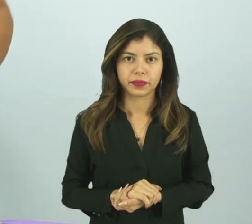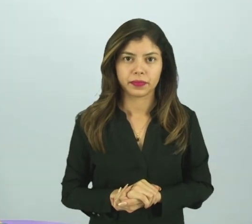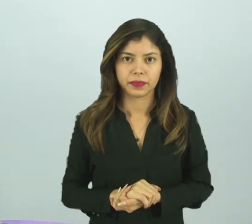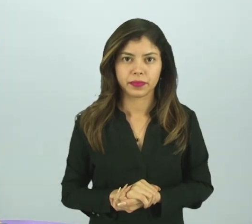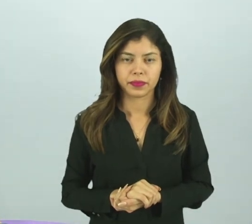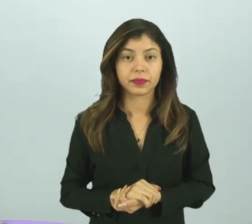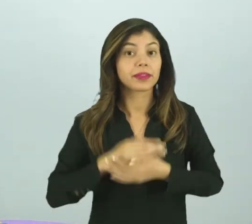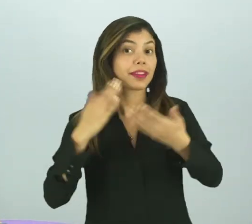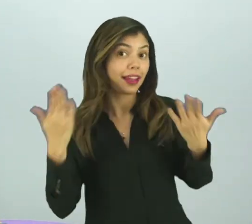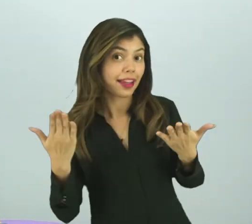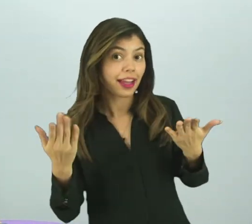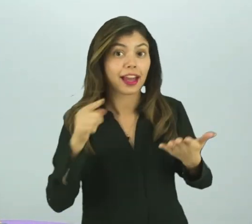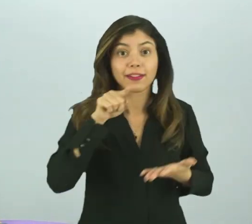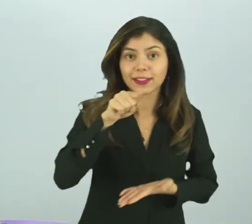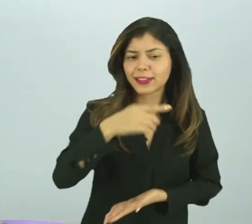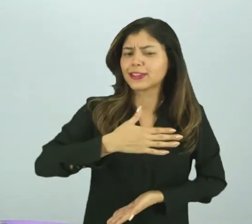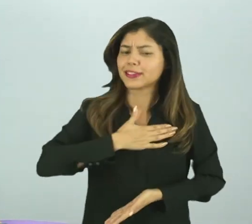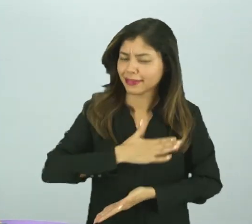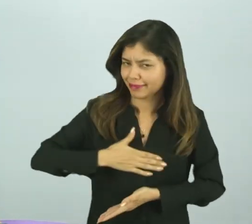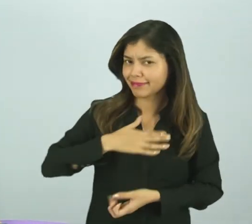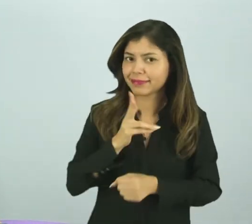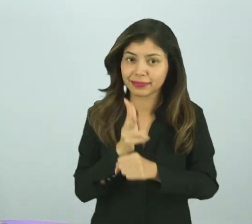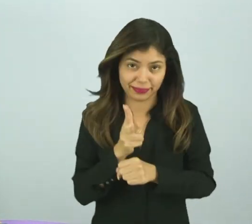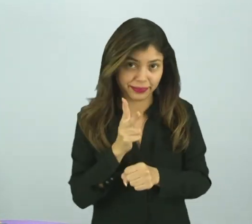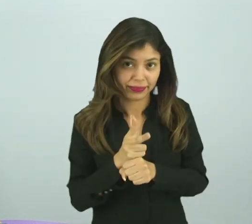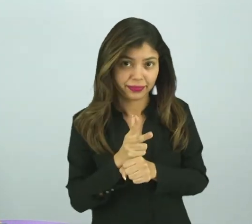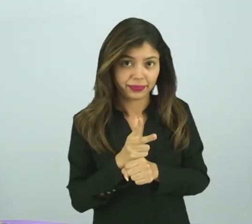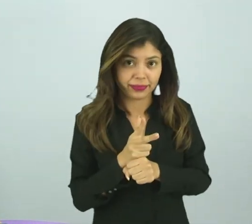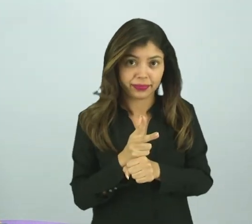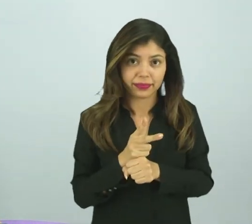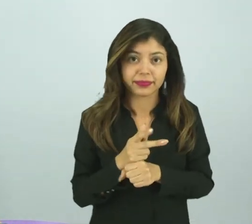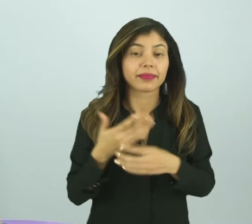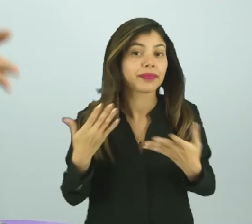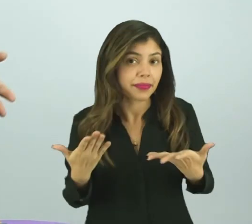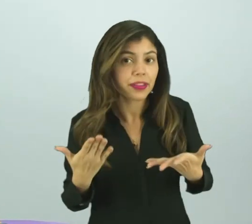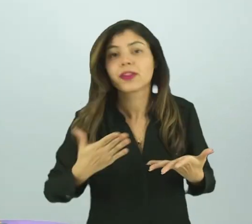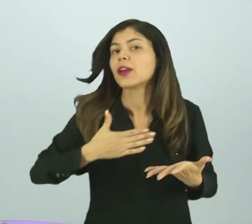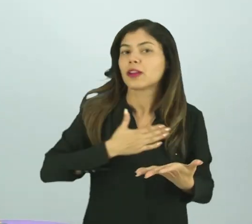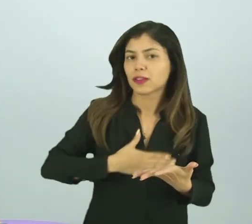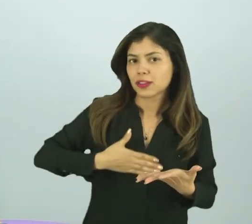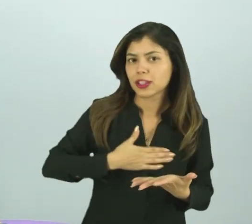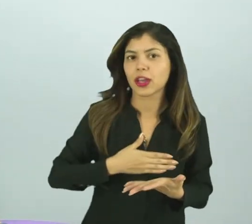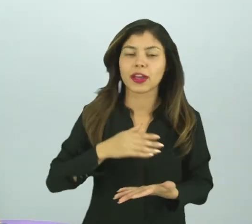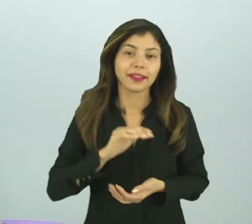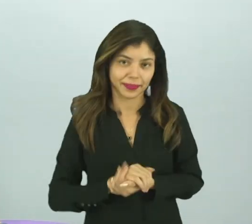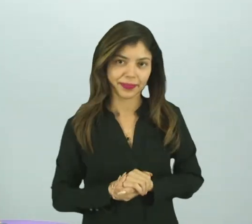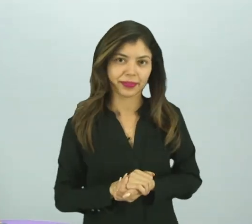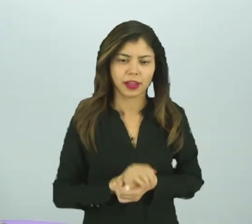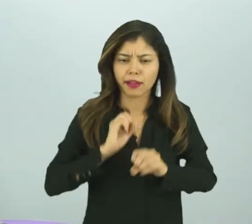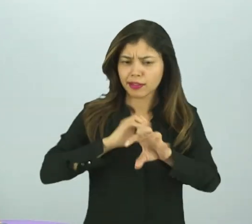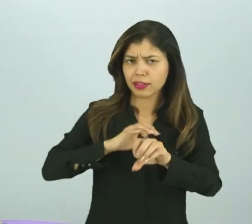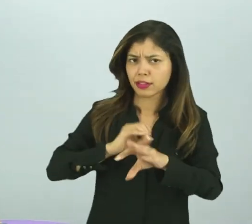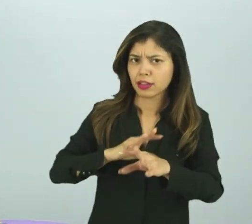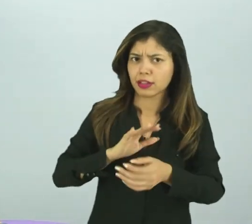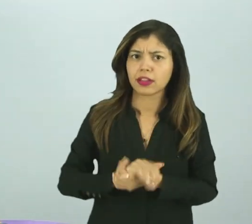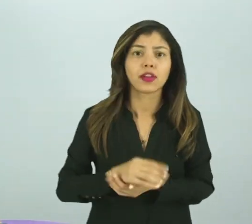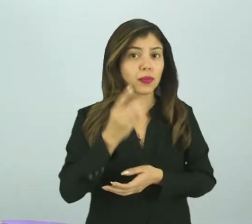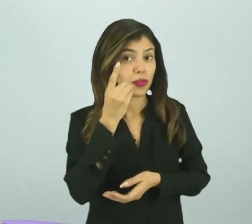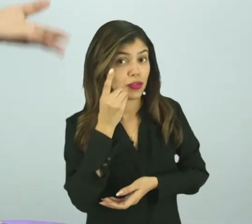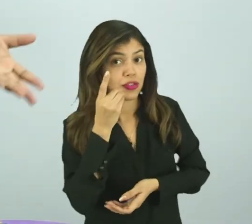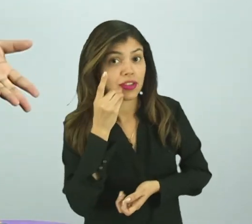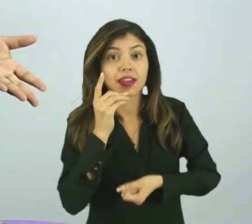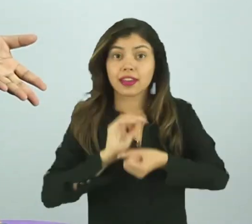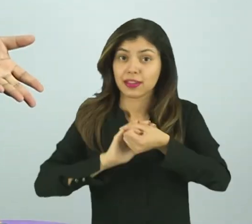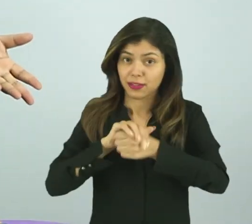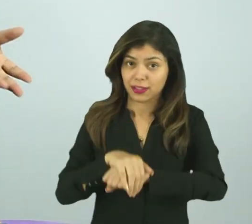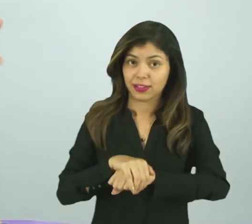E aí, vocês gostaram do vídeo Show da Luna? Vocês gostaram do que ela nos ensinou sobre os dias e